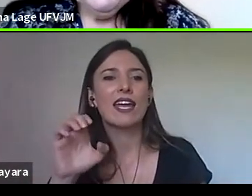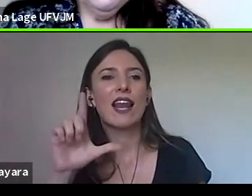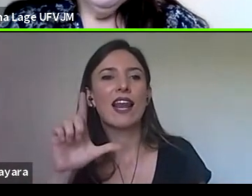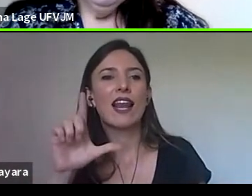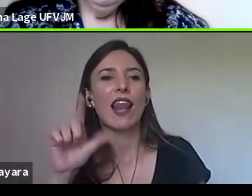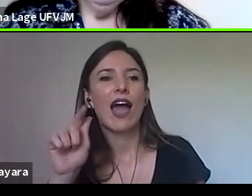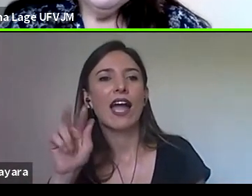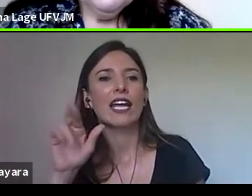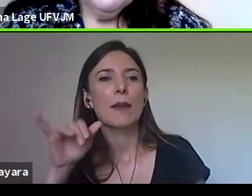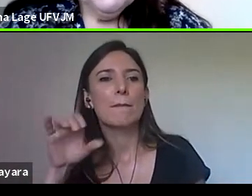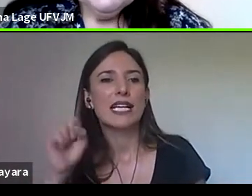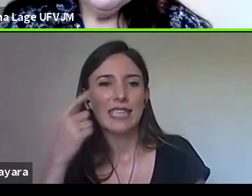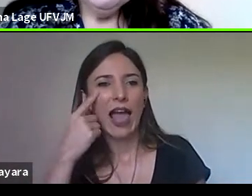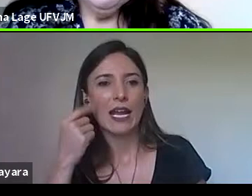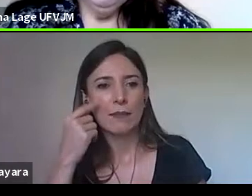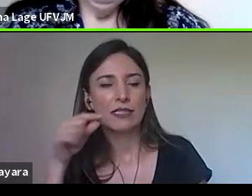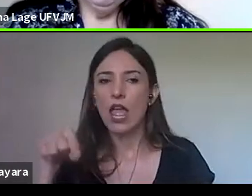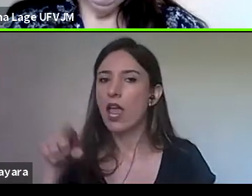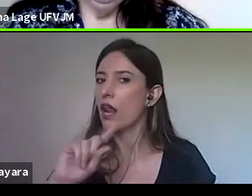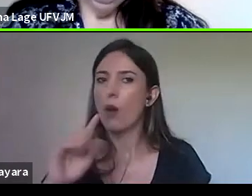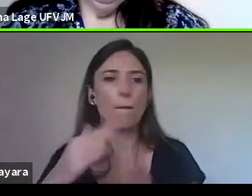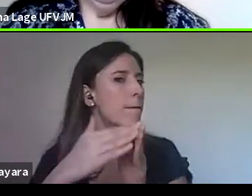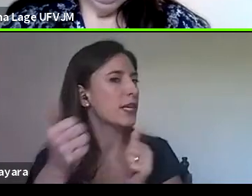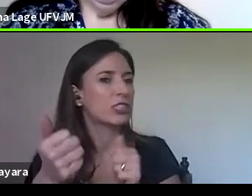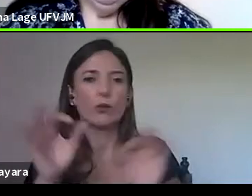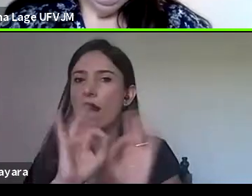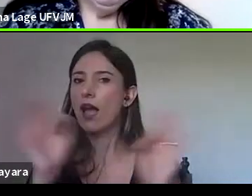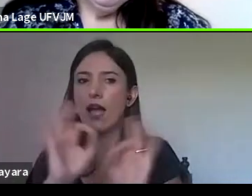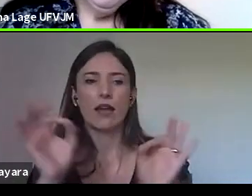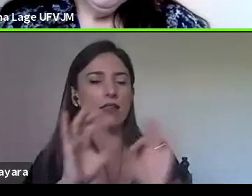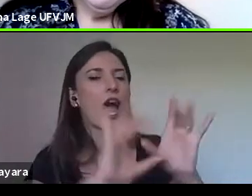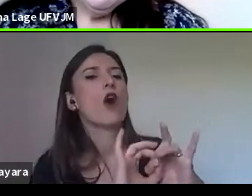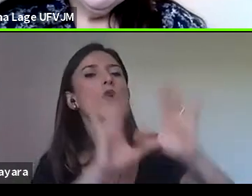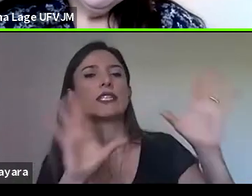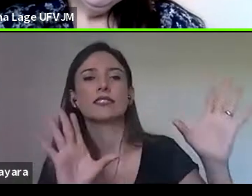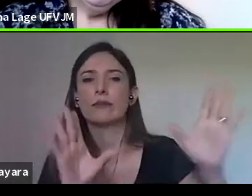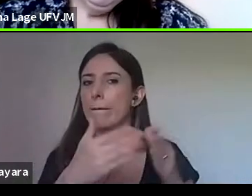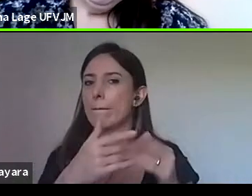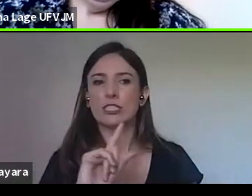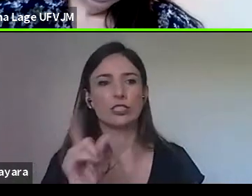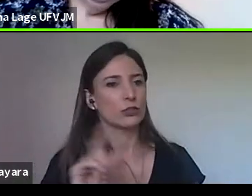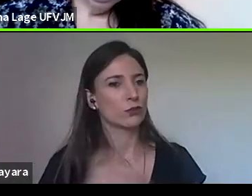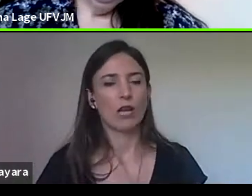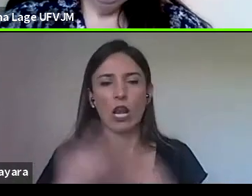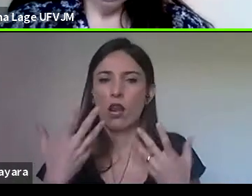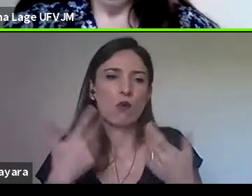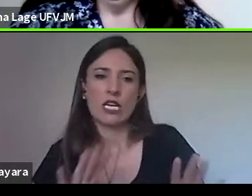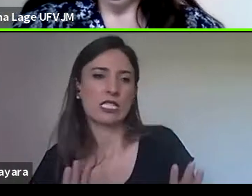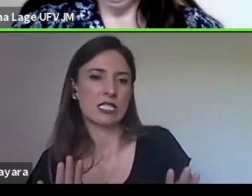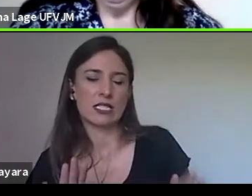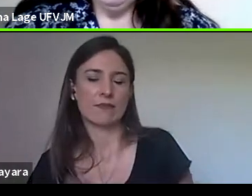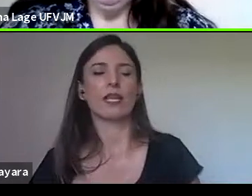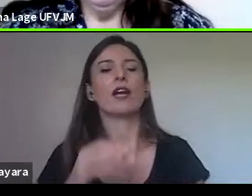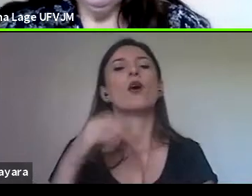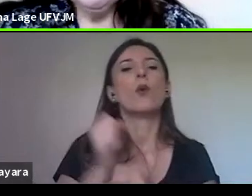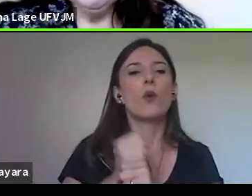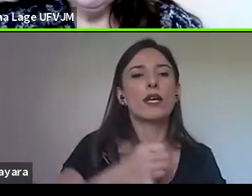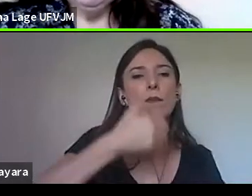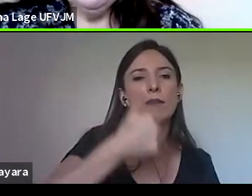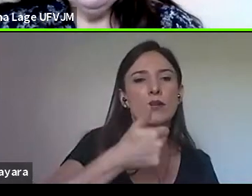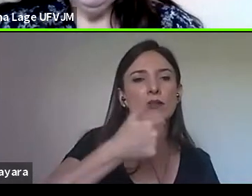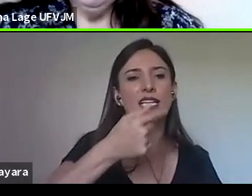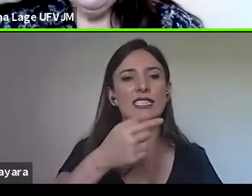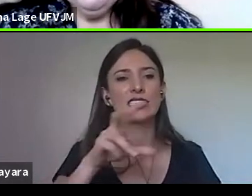autorização, não quis autorização, né? A partir de 1750, o arcebispo da Bahia